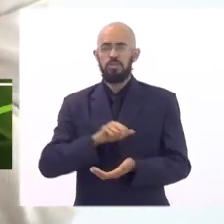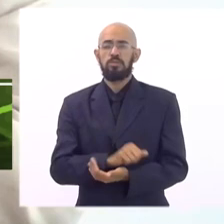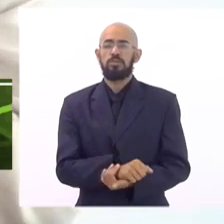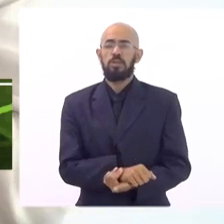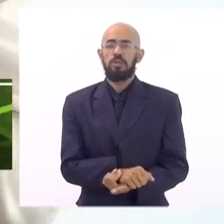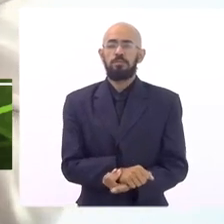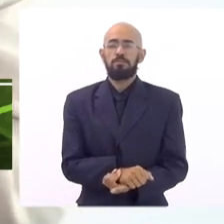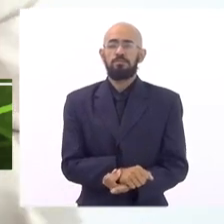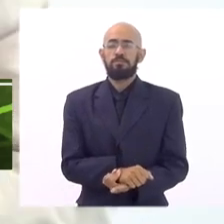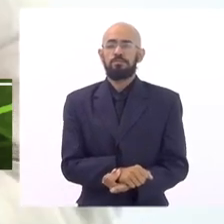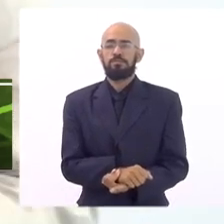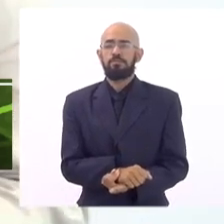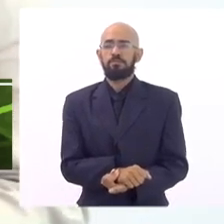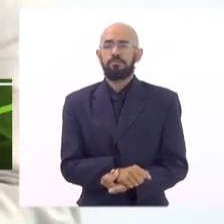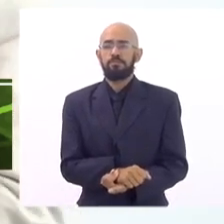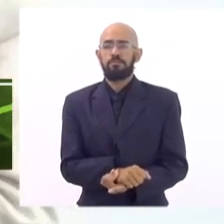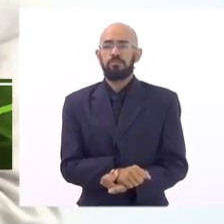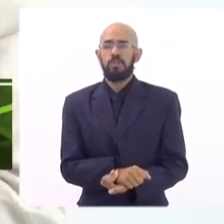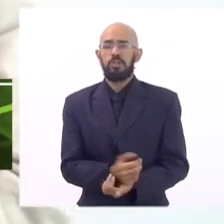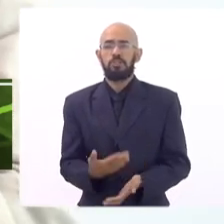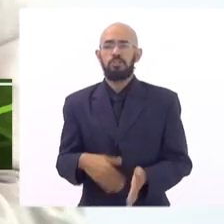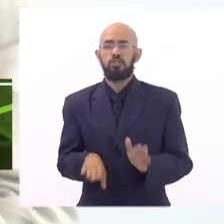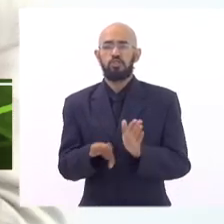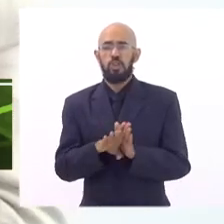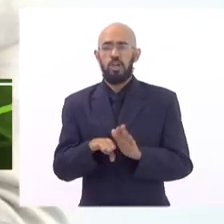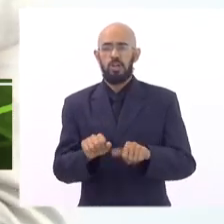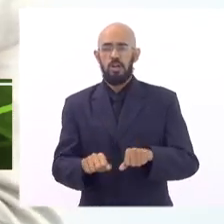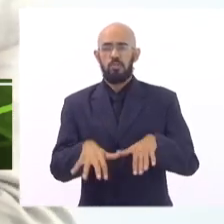Educação e a gente já chega na audiência